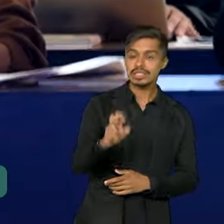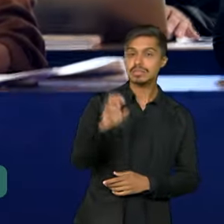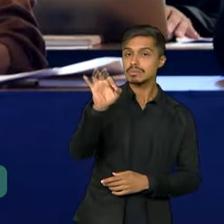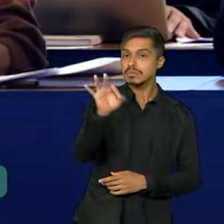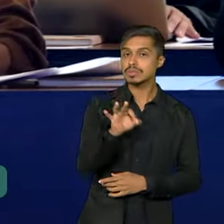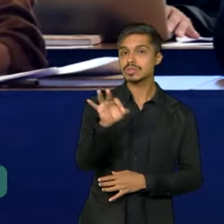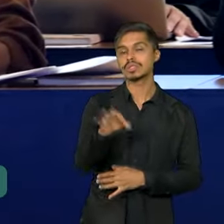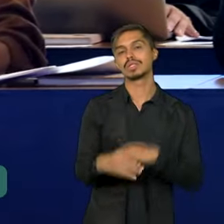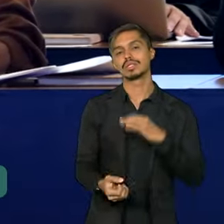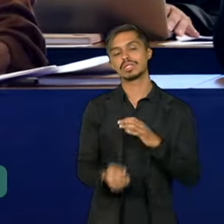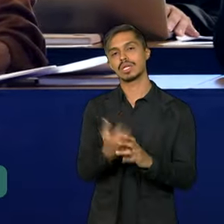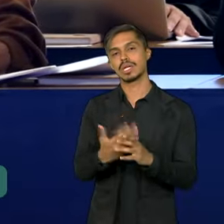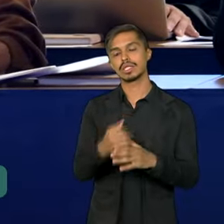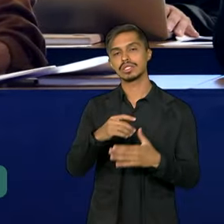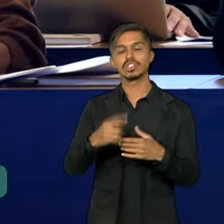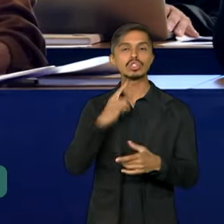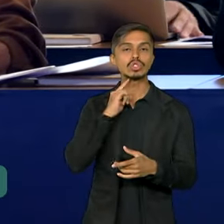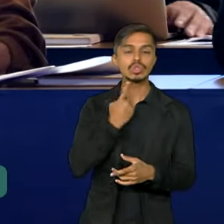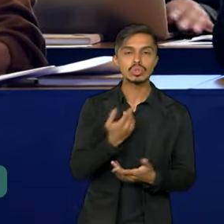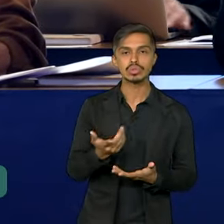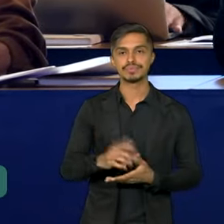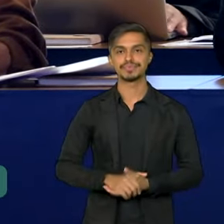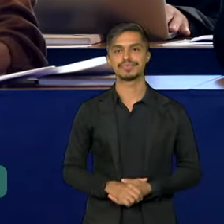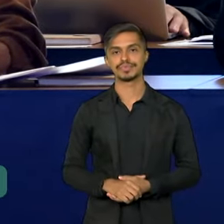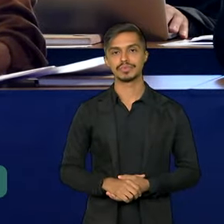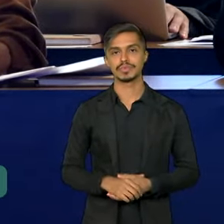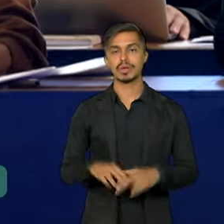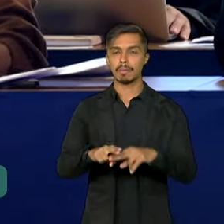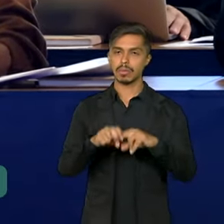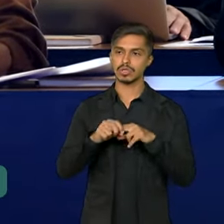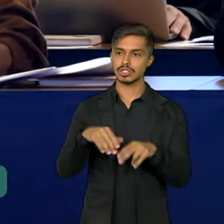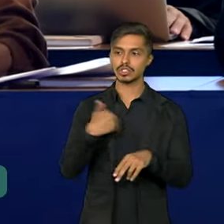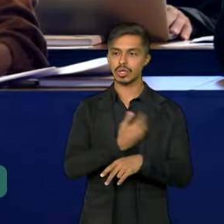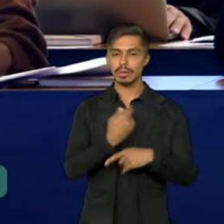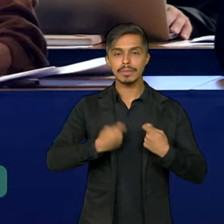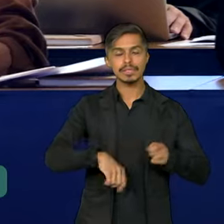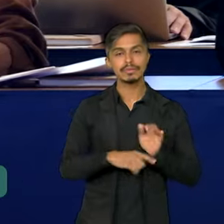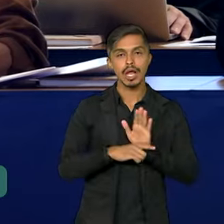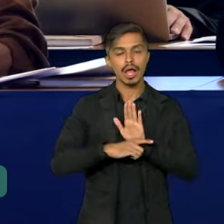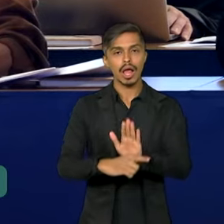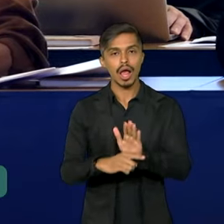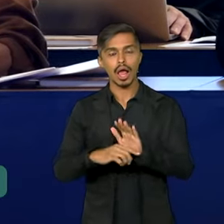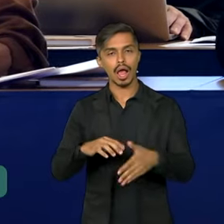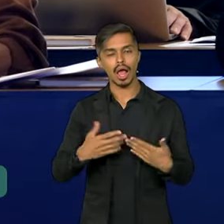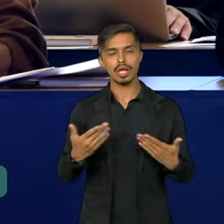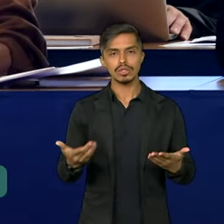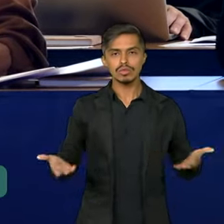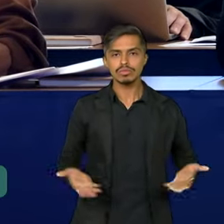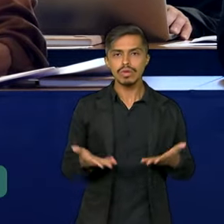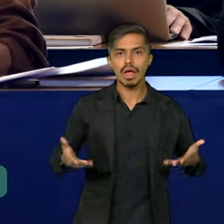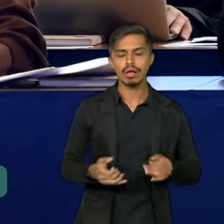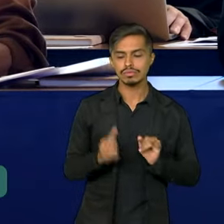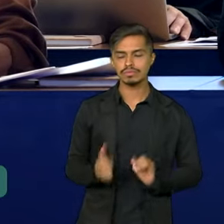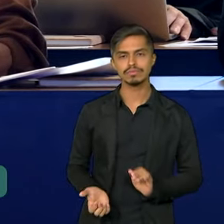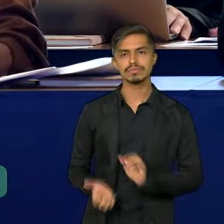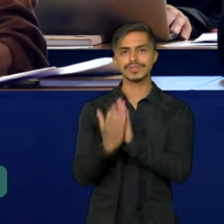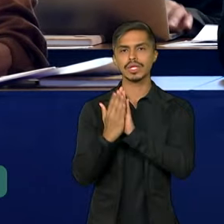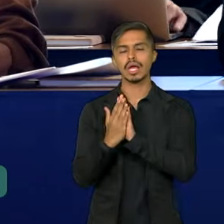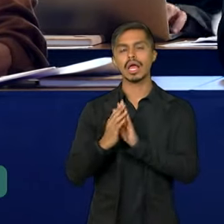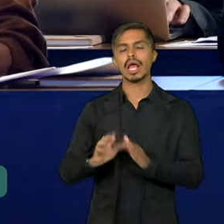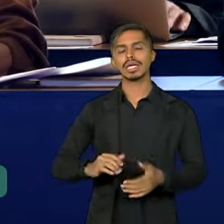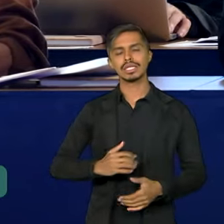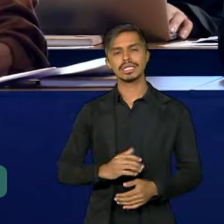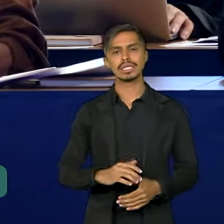da geração de resíduos. Por isso, devemos ajudar a liderar o enfrentamento à crise